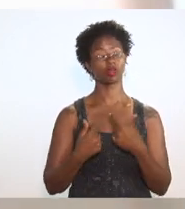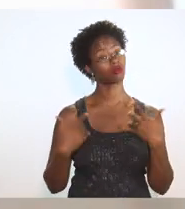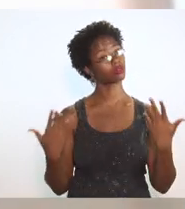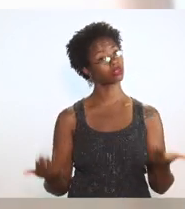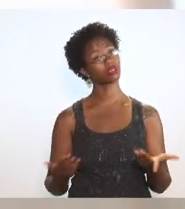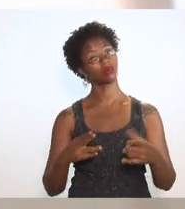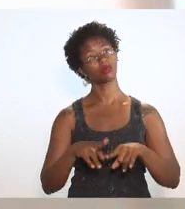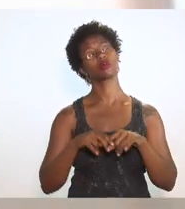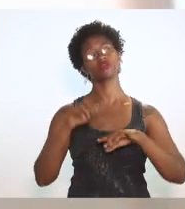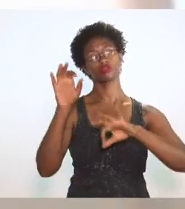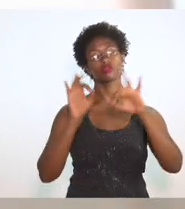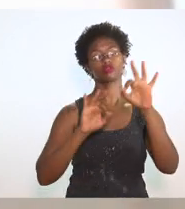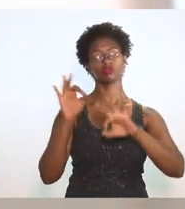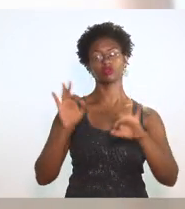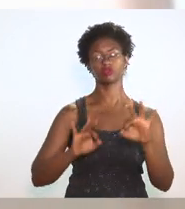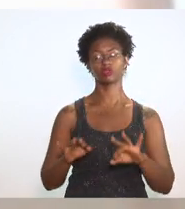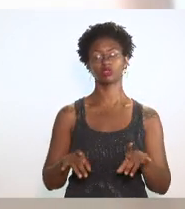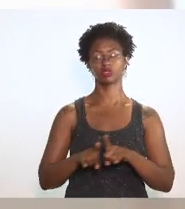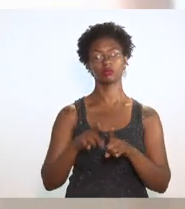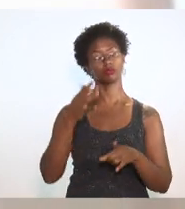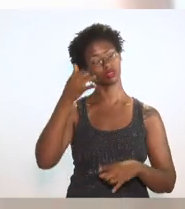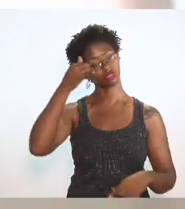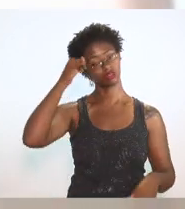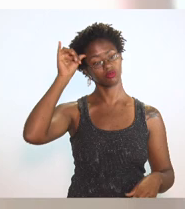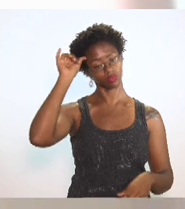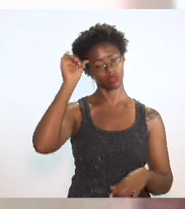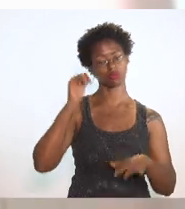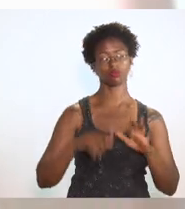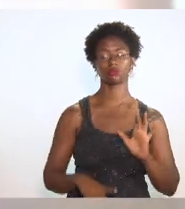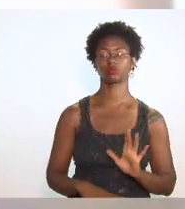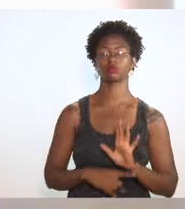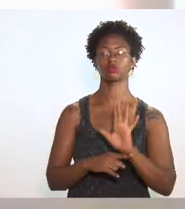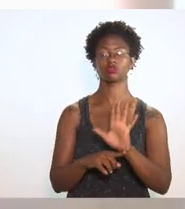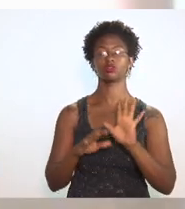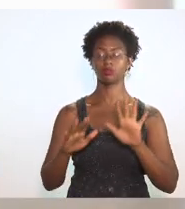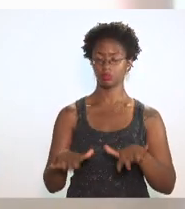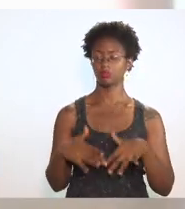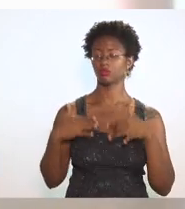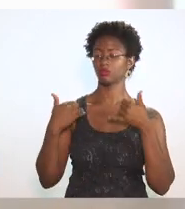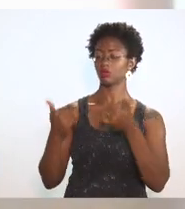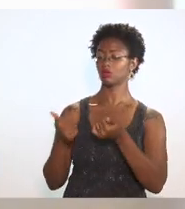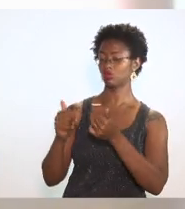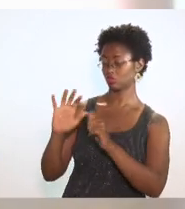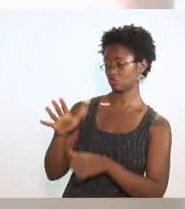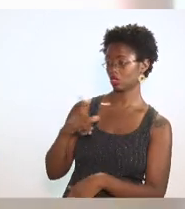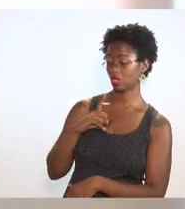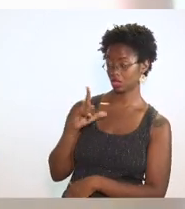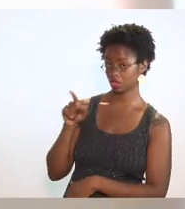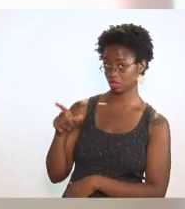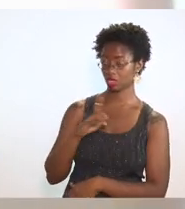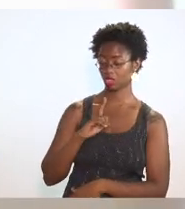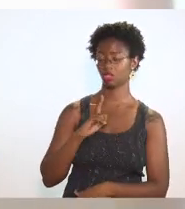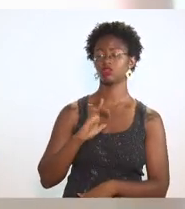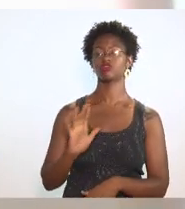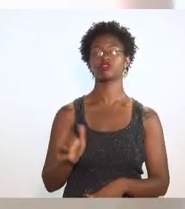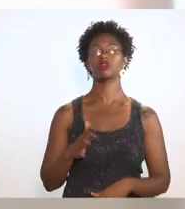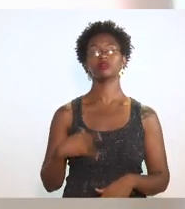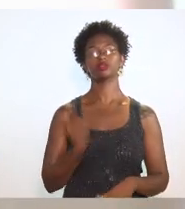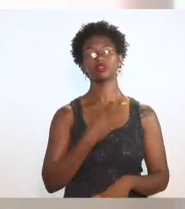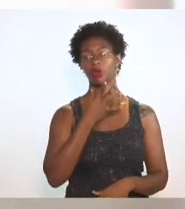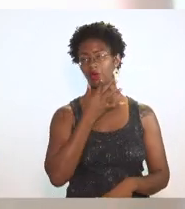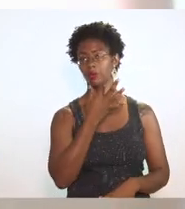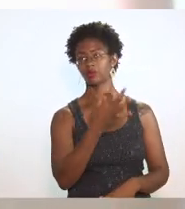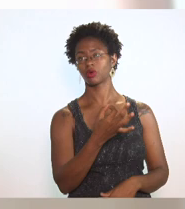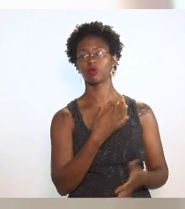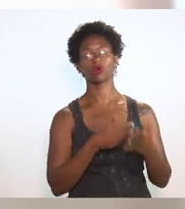questão de organização e para evitar que haja um benefício mais favorável do que já existe, a gente sugere que